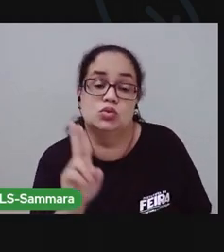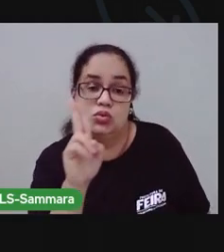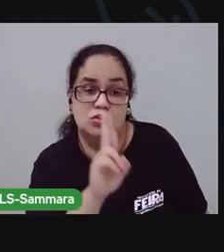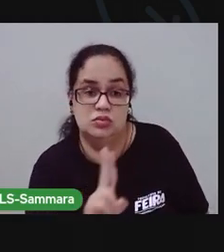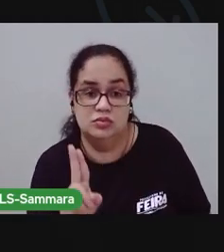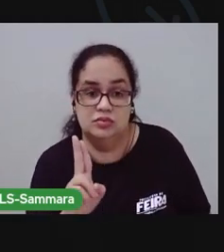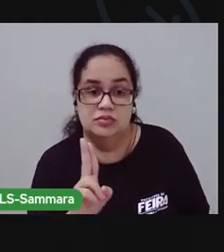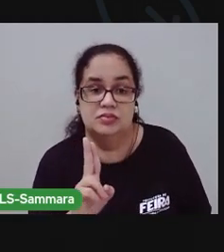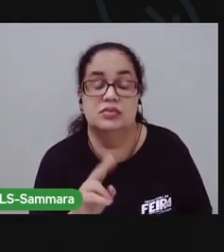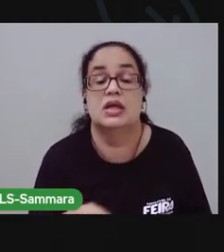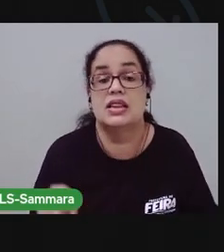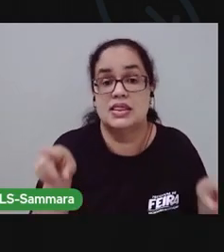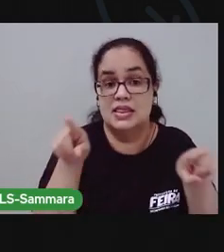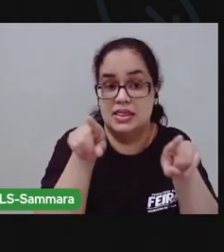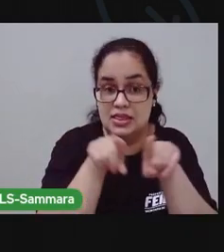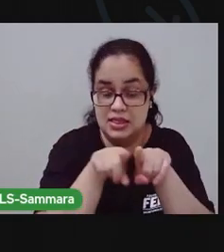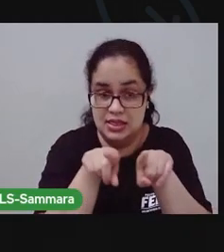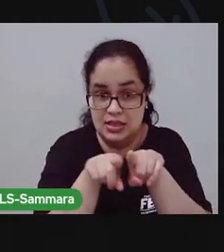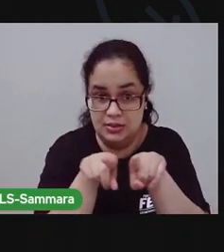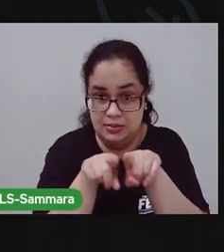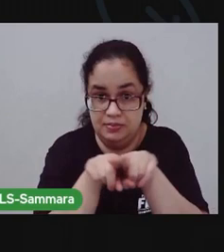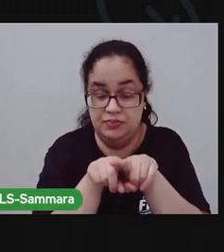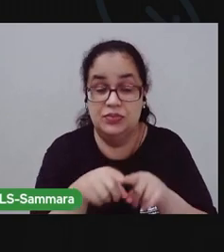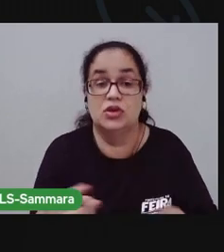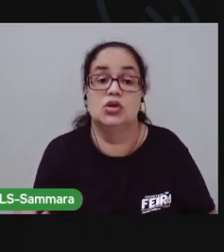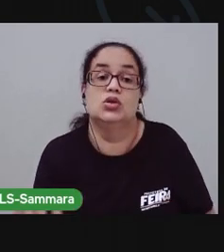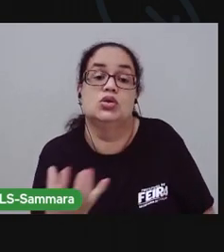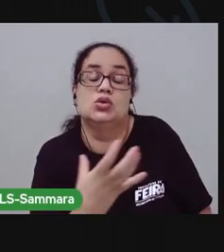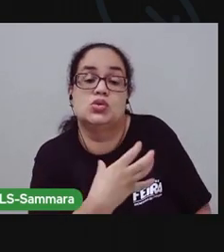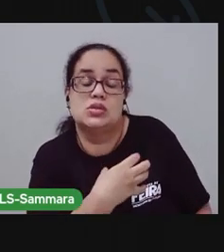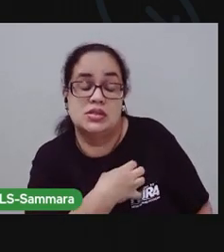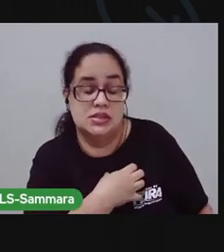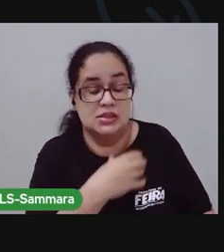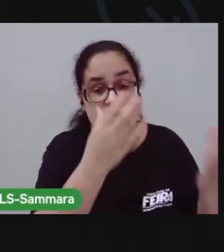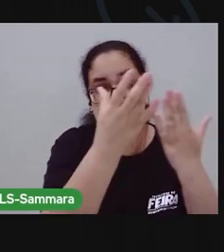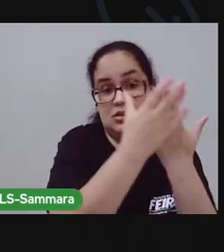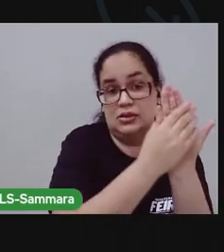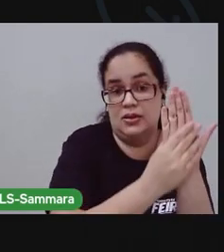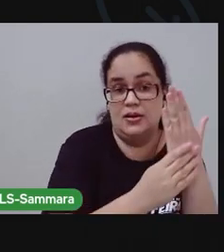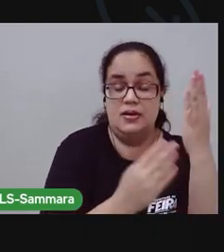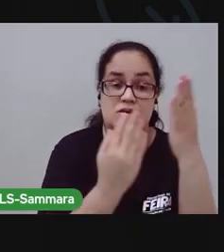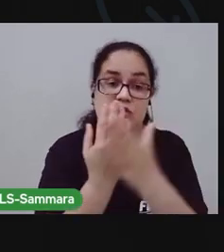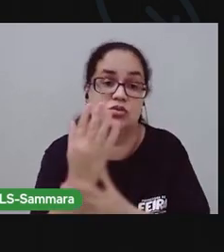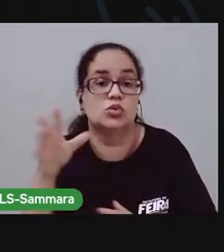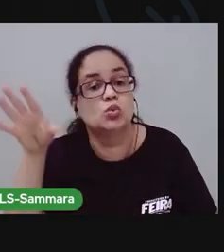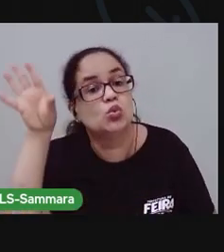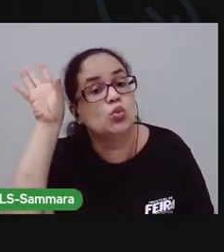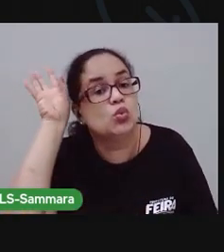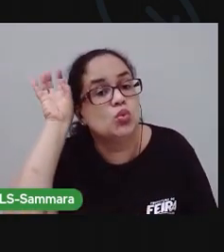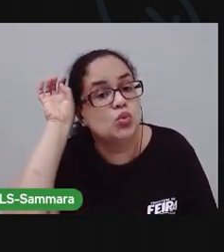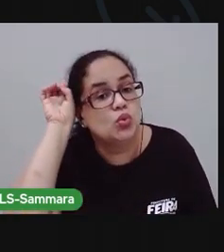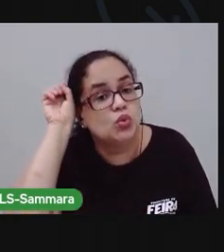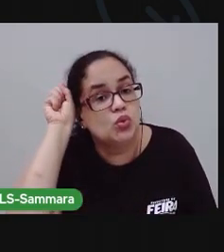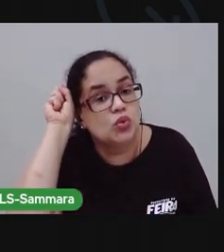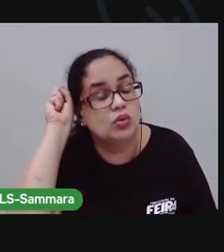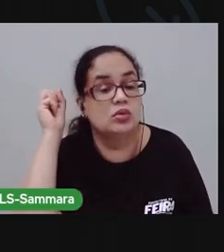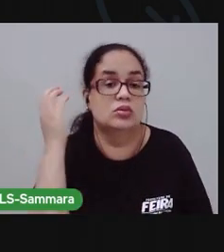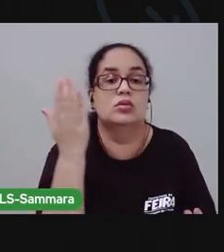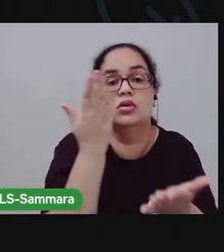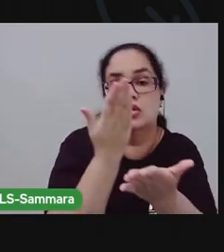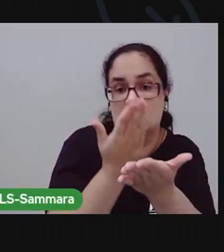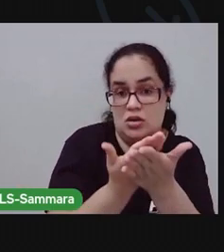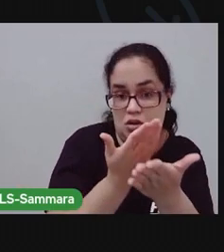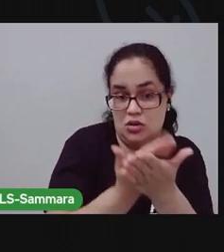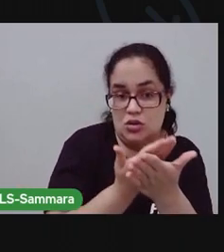A gente também explorou o sentido do tato e da audição durante essa aula.